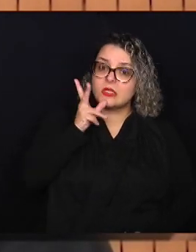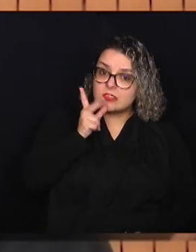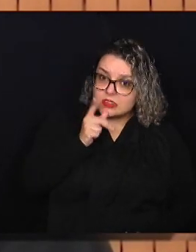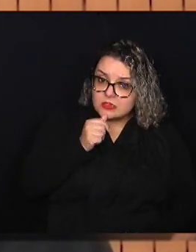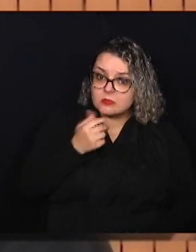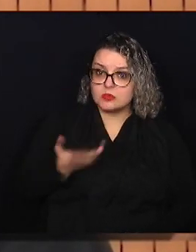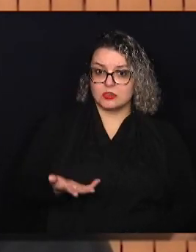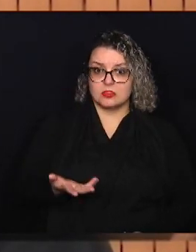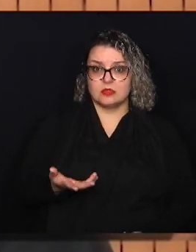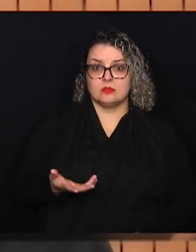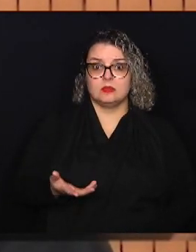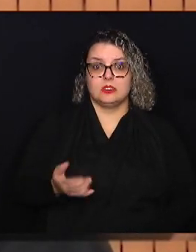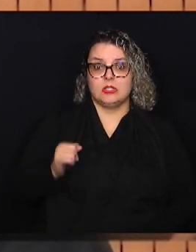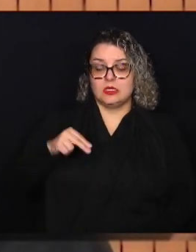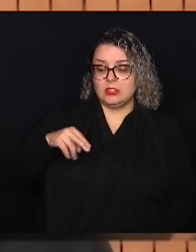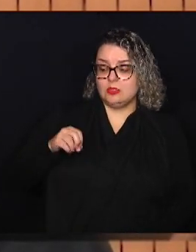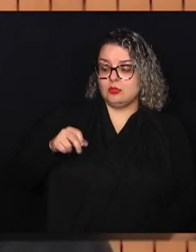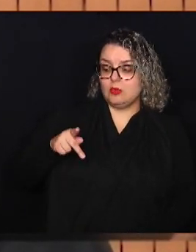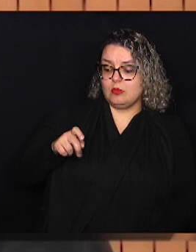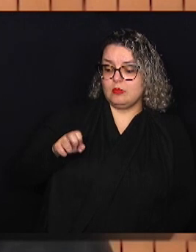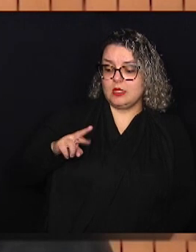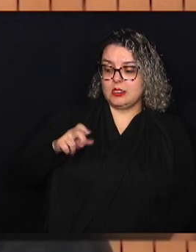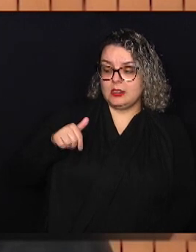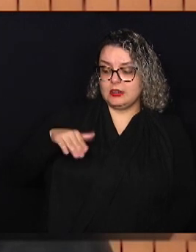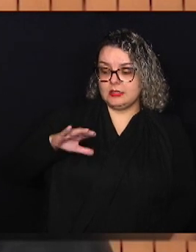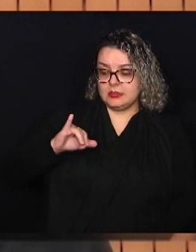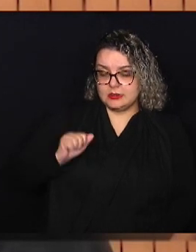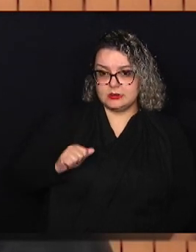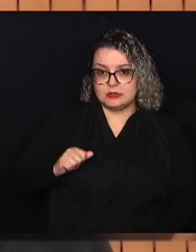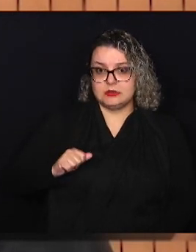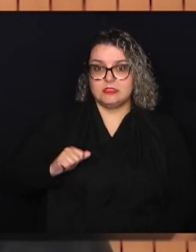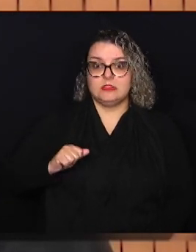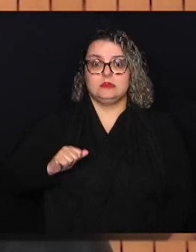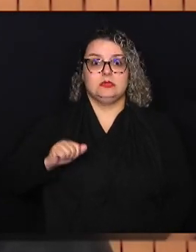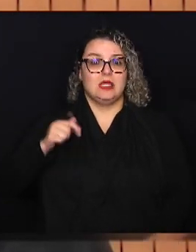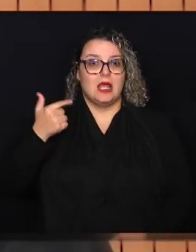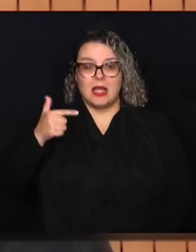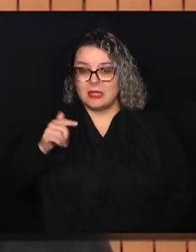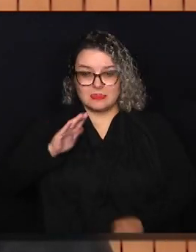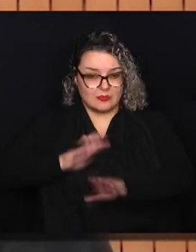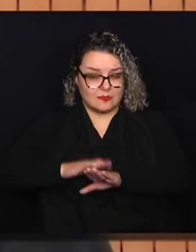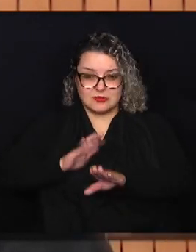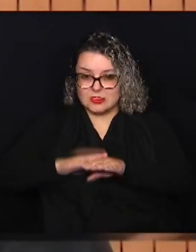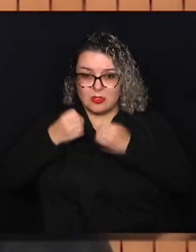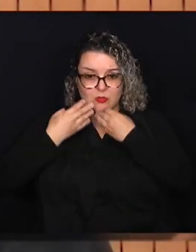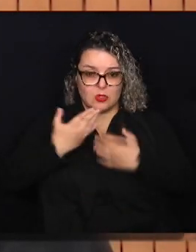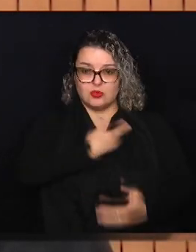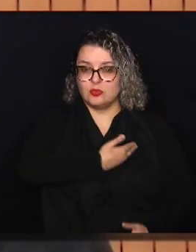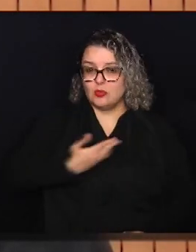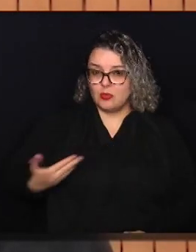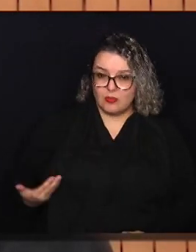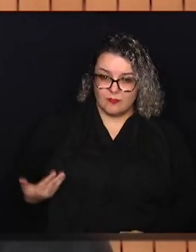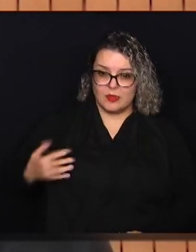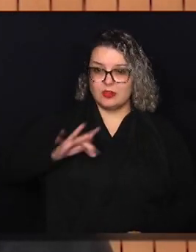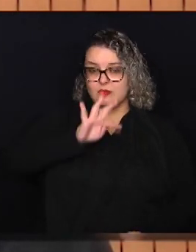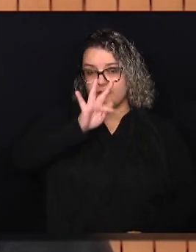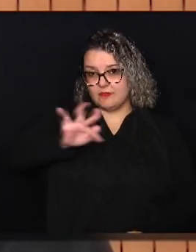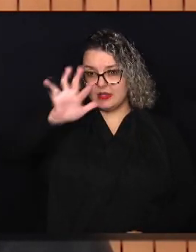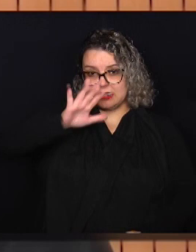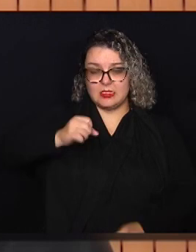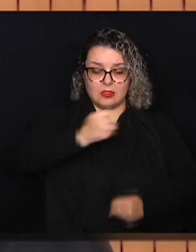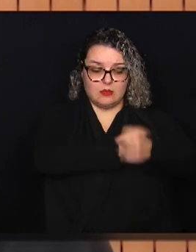conta da inoperância do governo federal anterior, que não avançou com essa transferência,